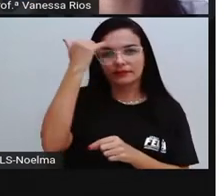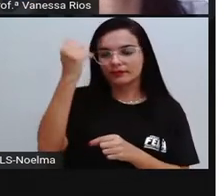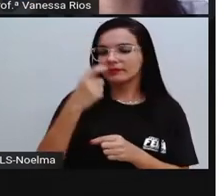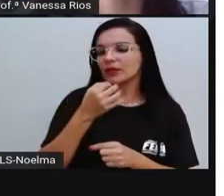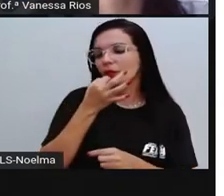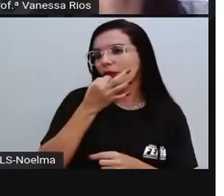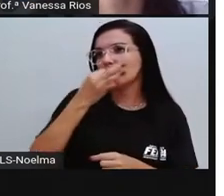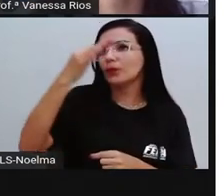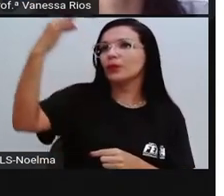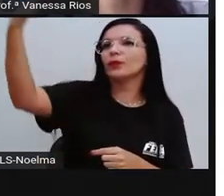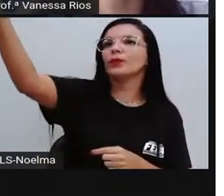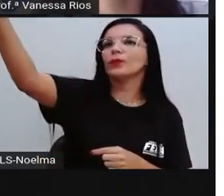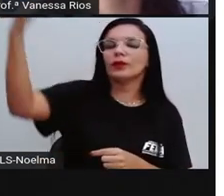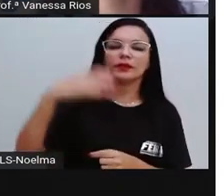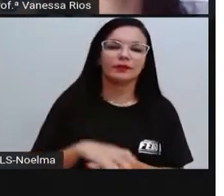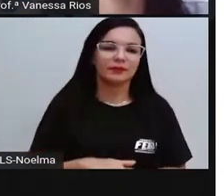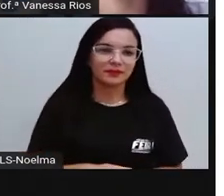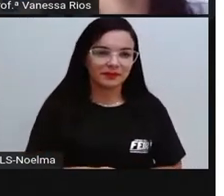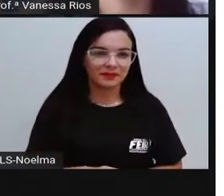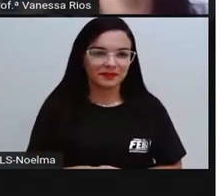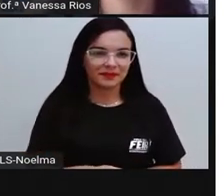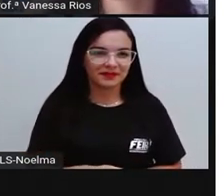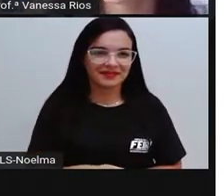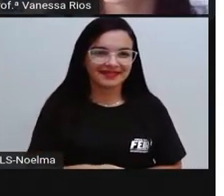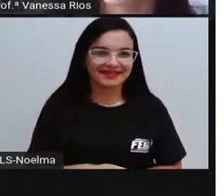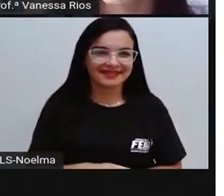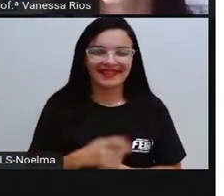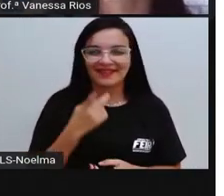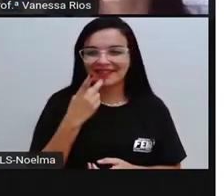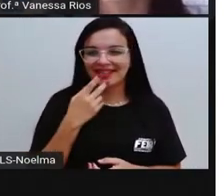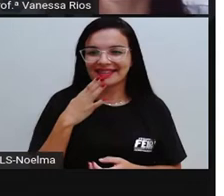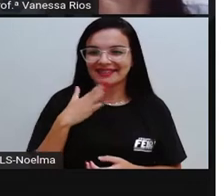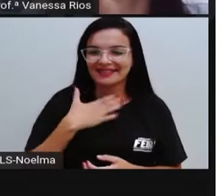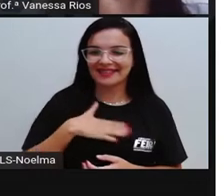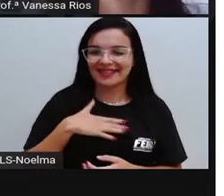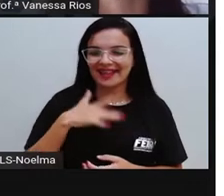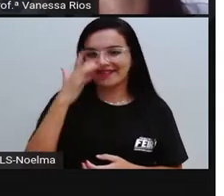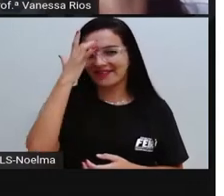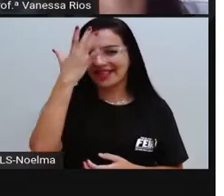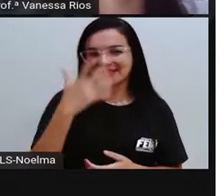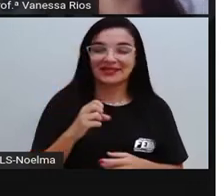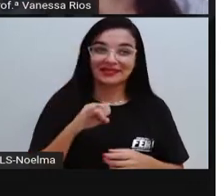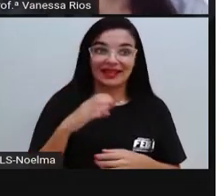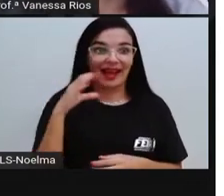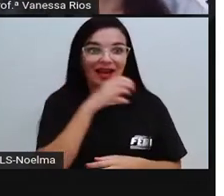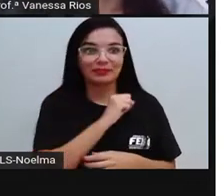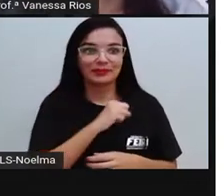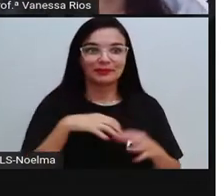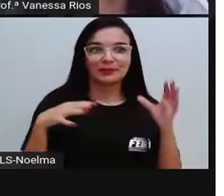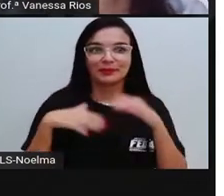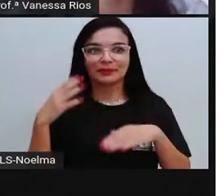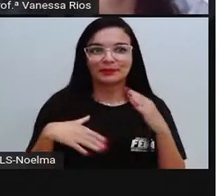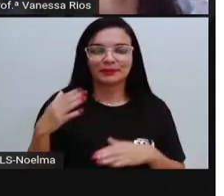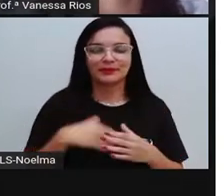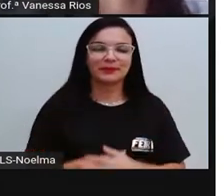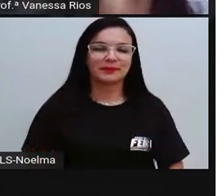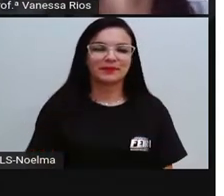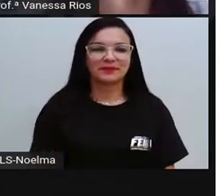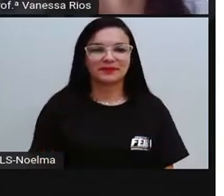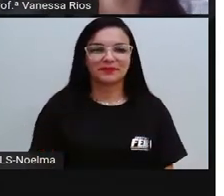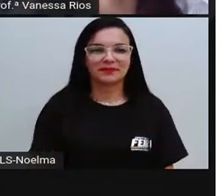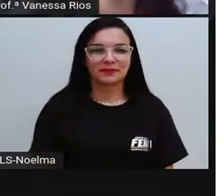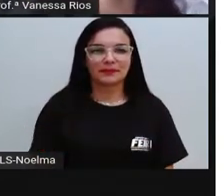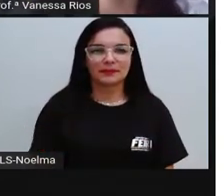assobiar. Hum, falar devagar assim é fácil, né? Vamos tentar falar aí mais rápido. O